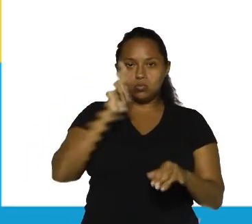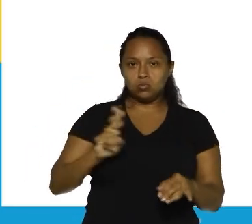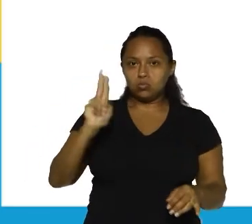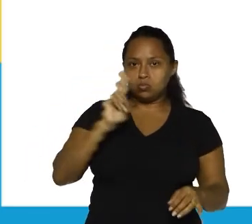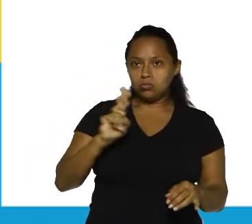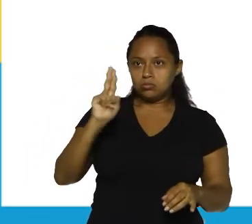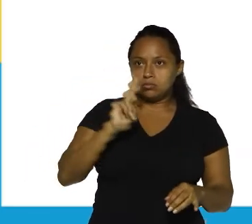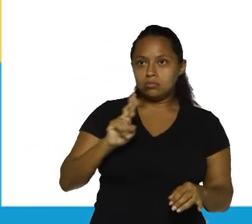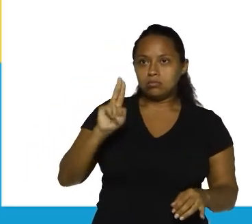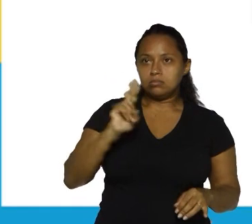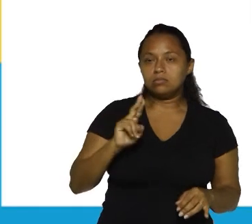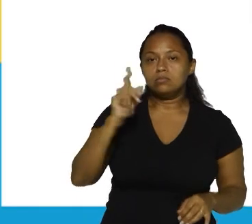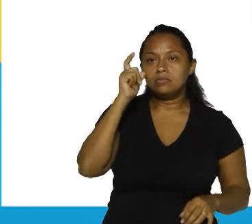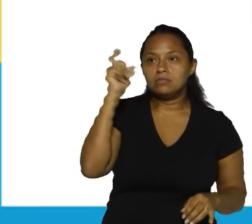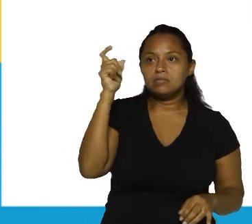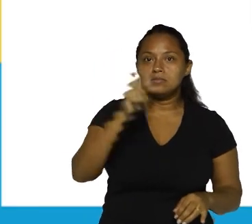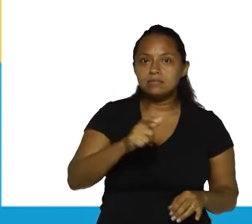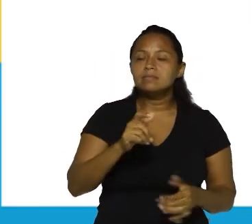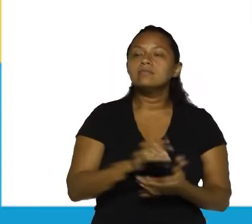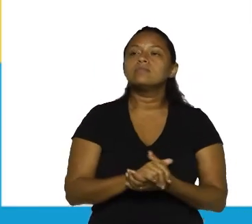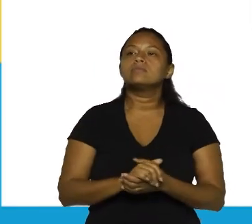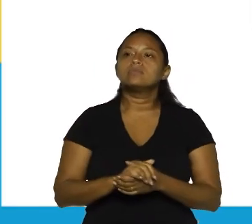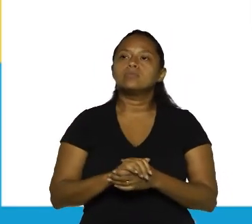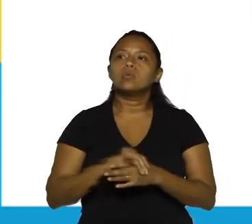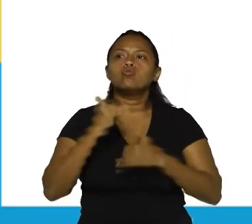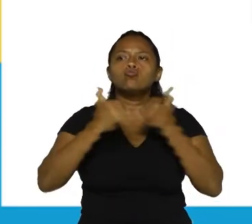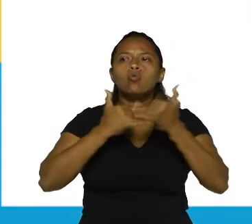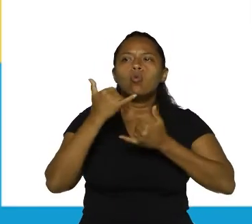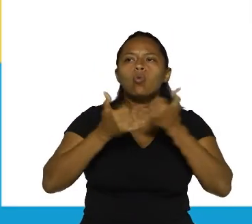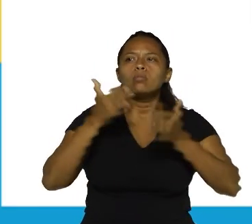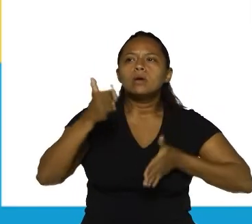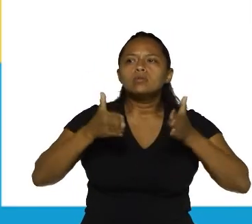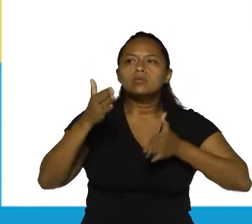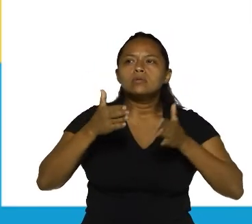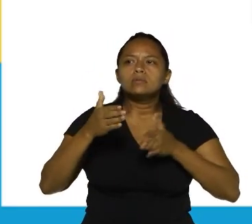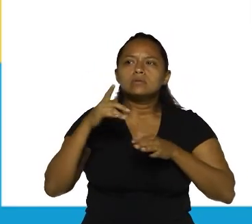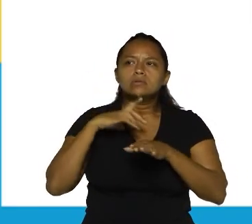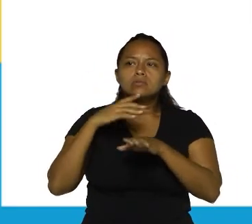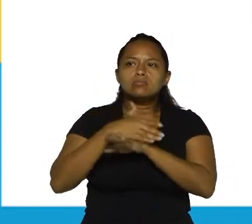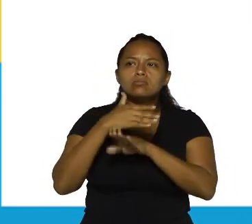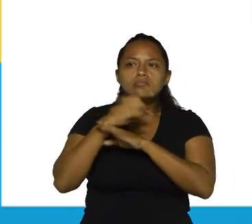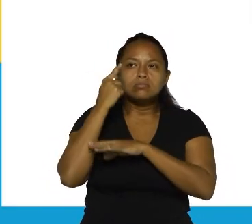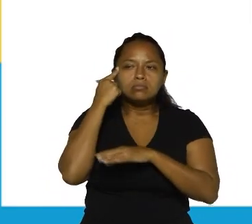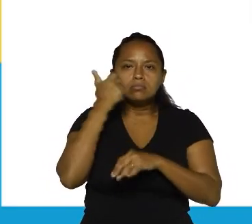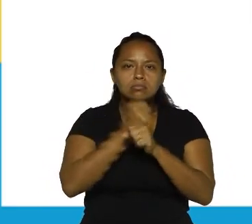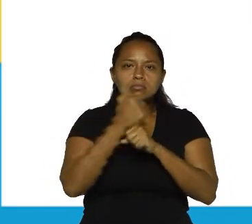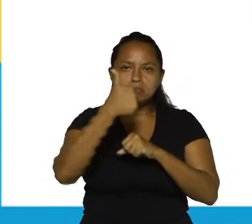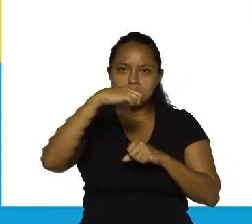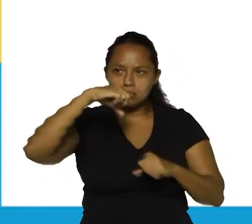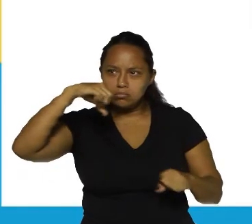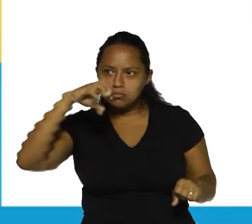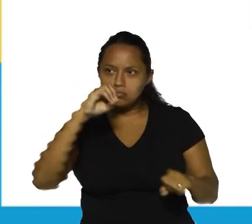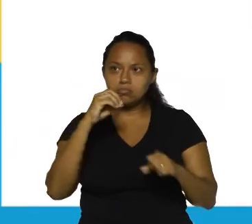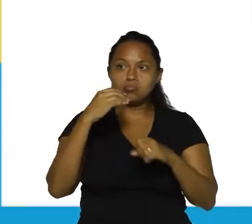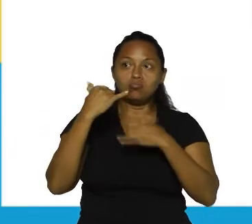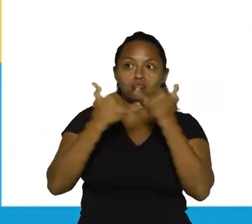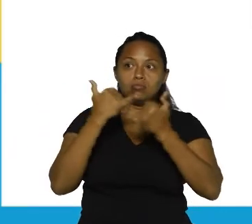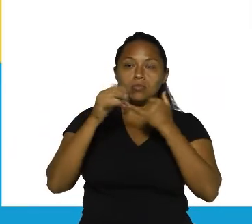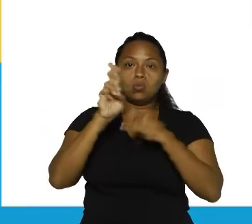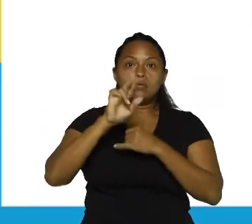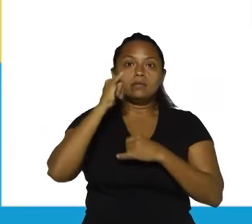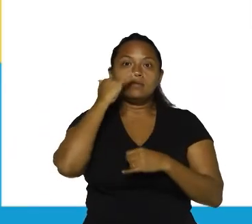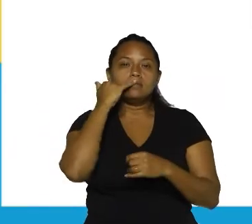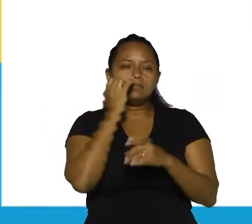Foi uma febre interessante. Então, aqui, diz assim. O jogo é baseado em uma franquia japonesa dos anos 90 e os jogadores usam seus